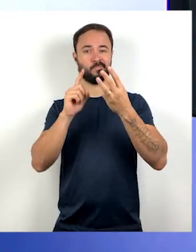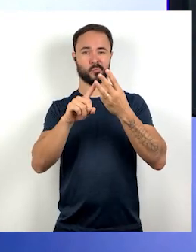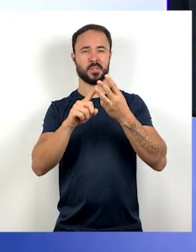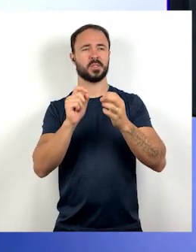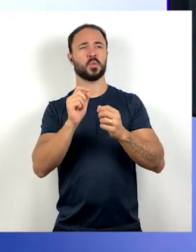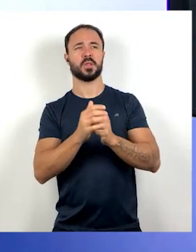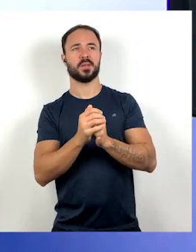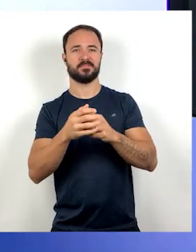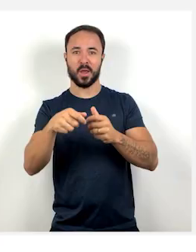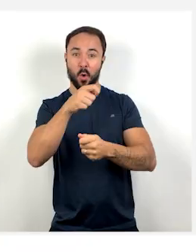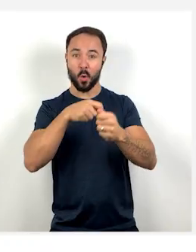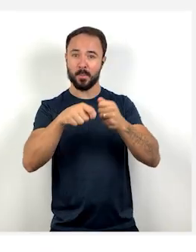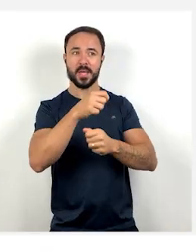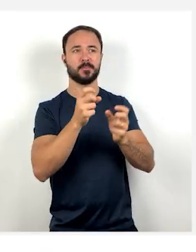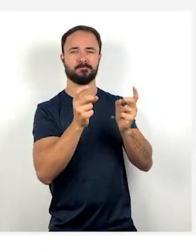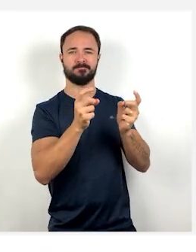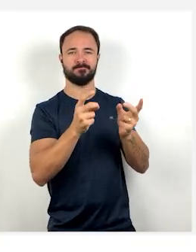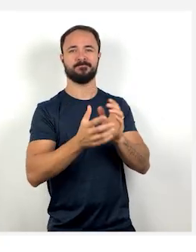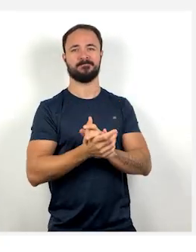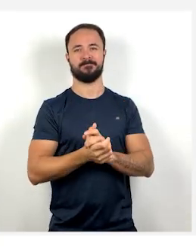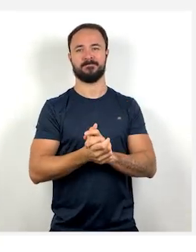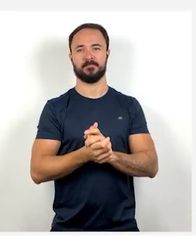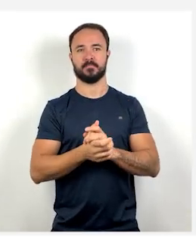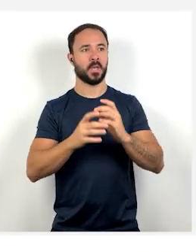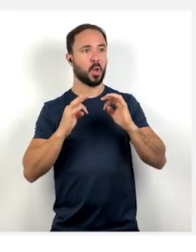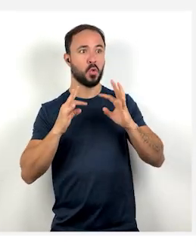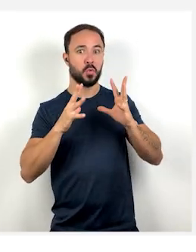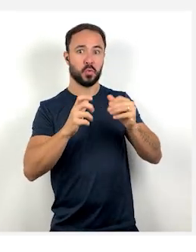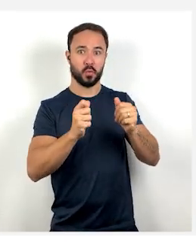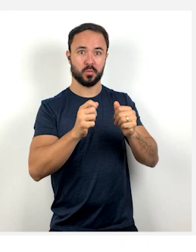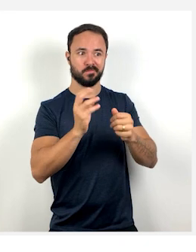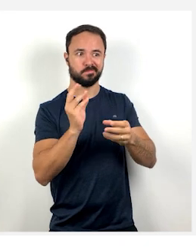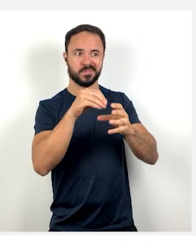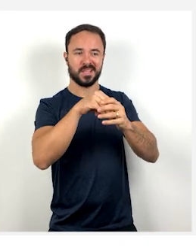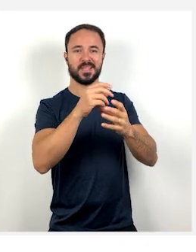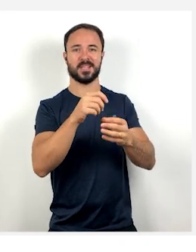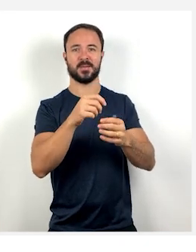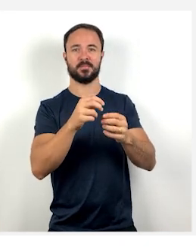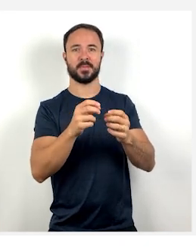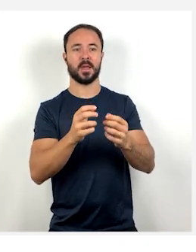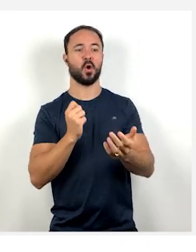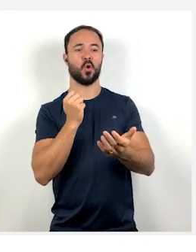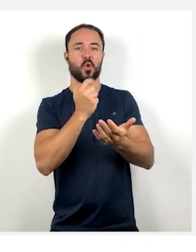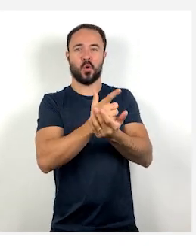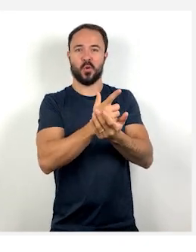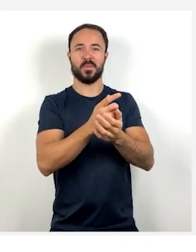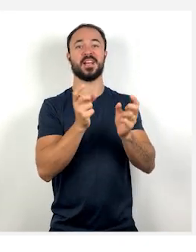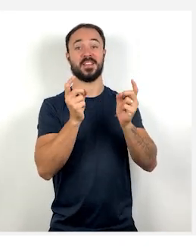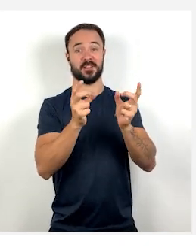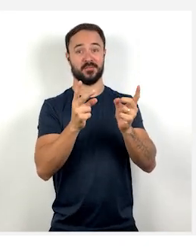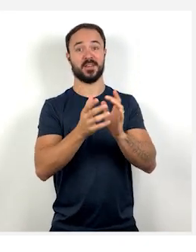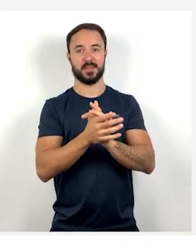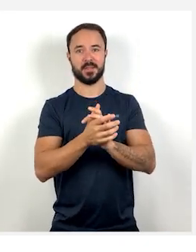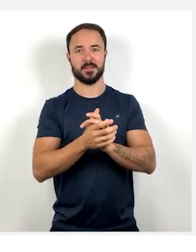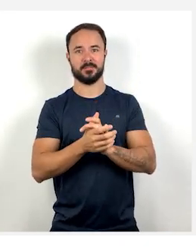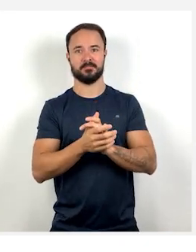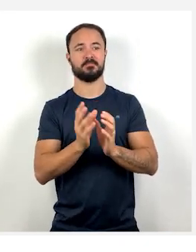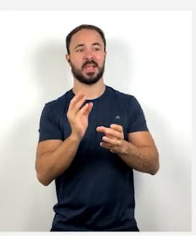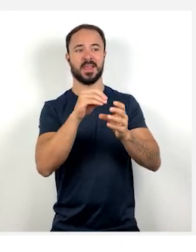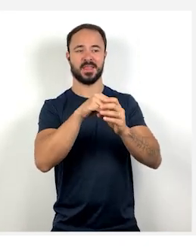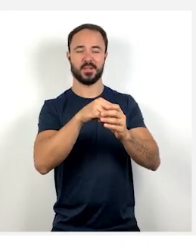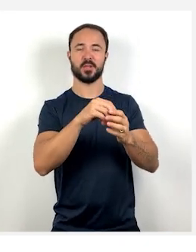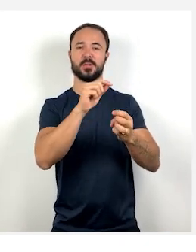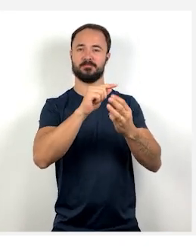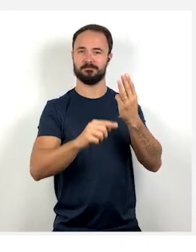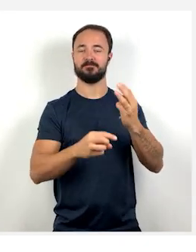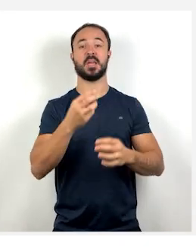Tudo que está relacionado à compra e venda está ligado ao setor terciário da nossa economia. E como